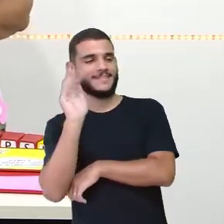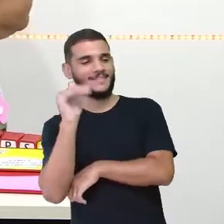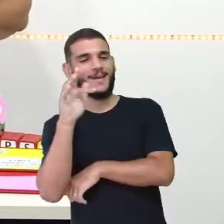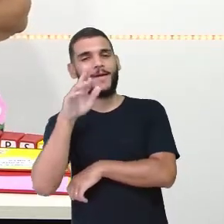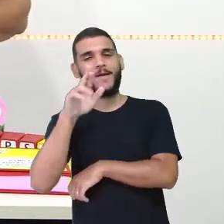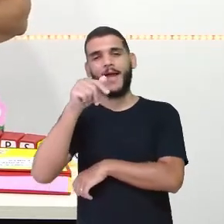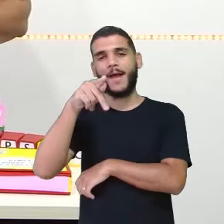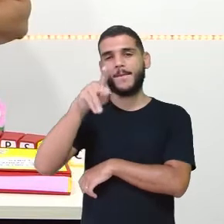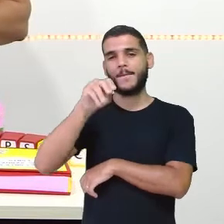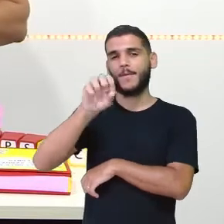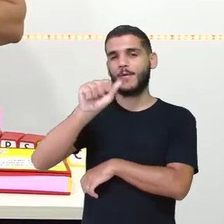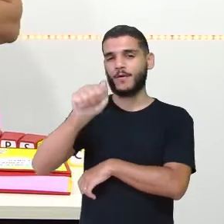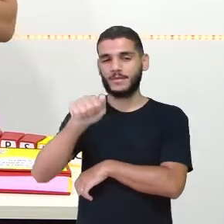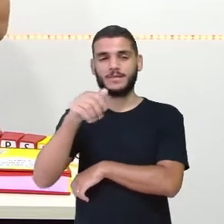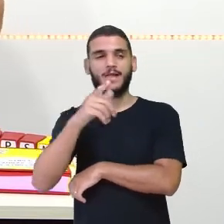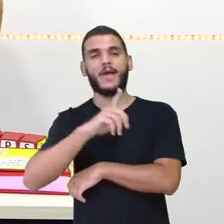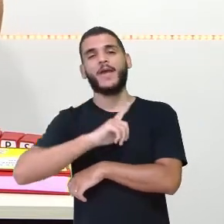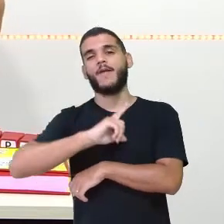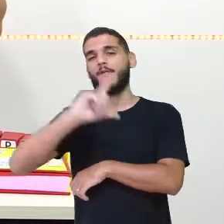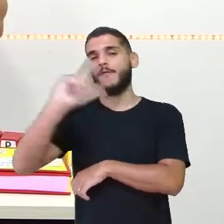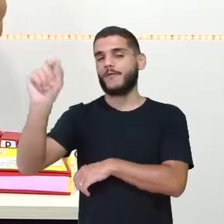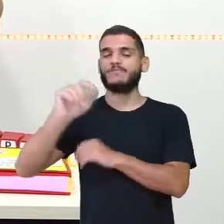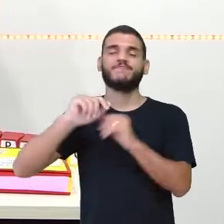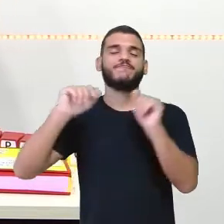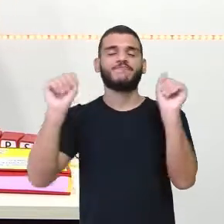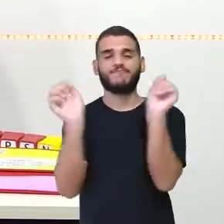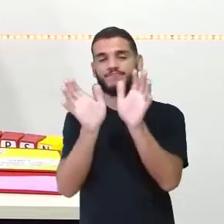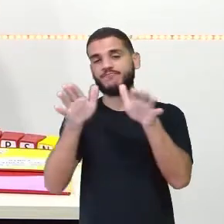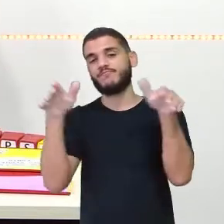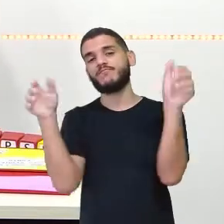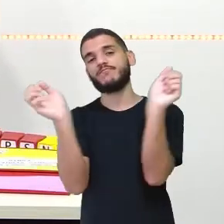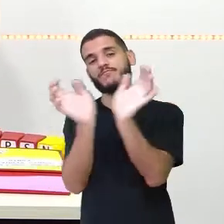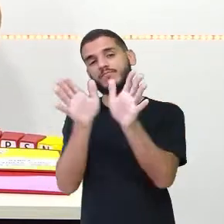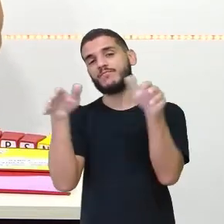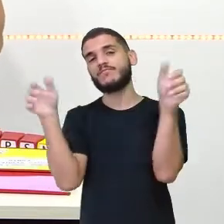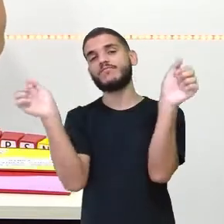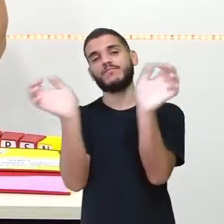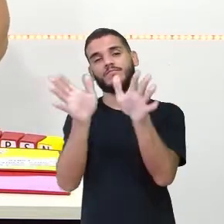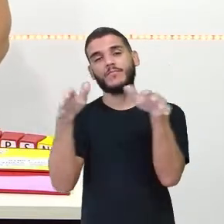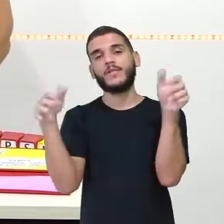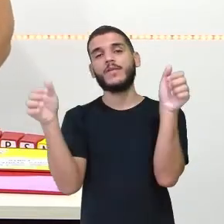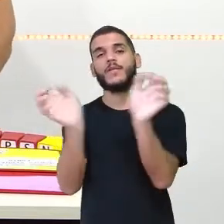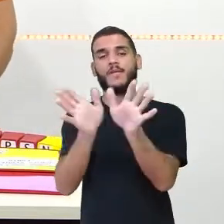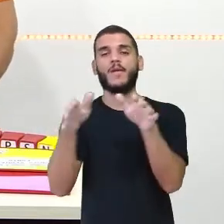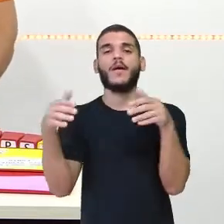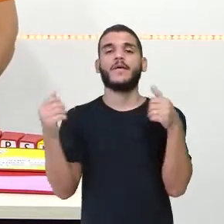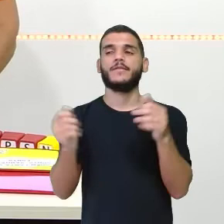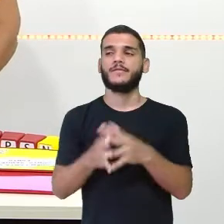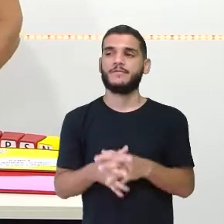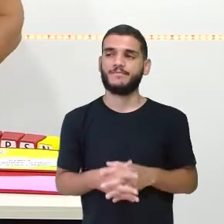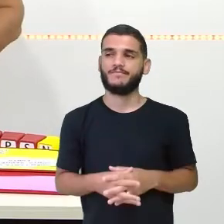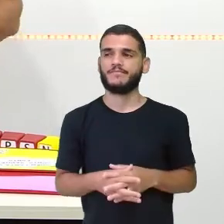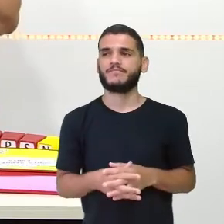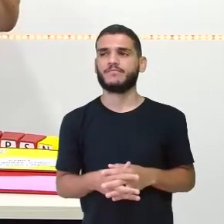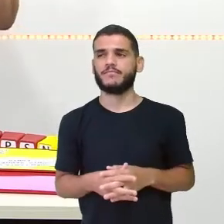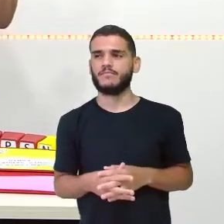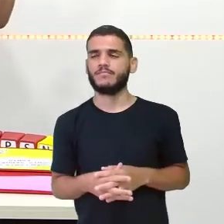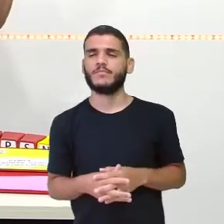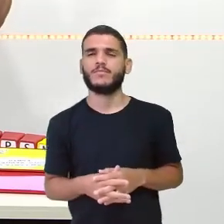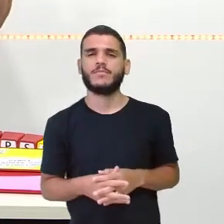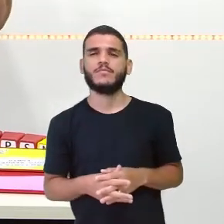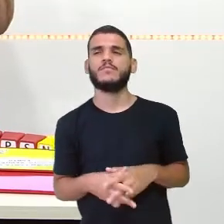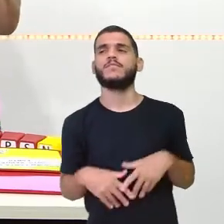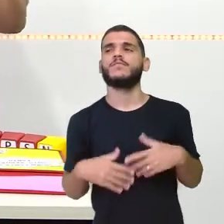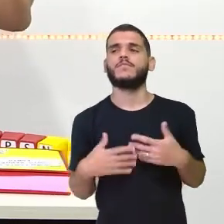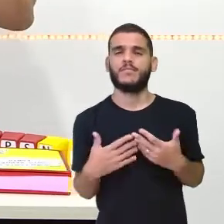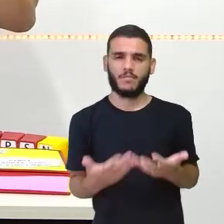e foi embora voando para sua casa. Quando passou um tempo, ele deixou